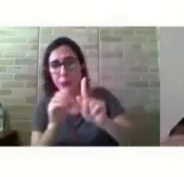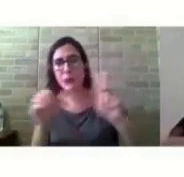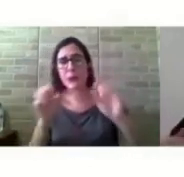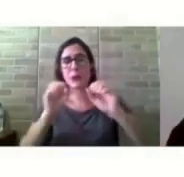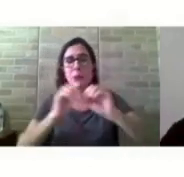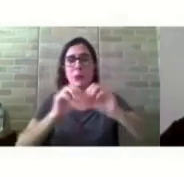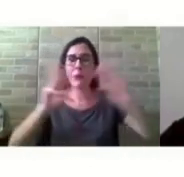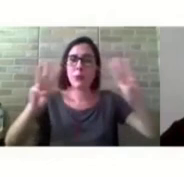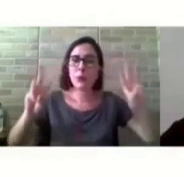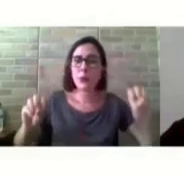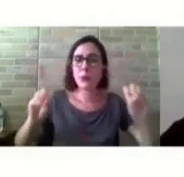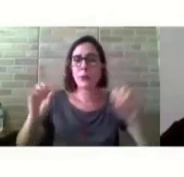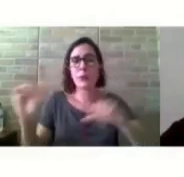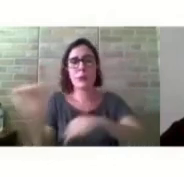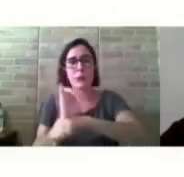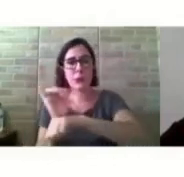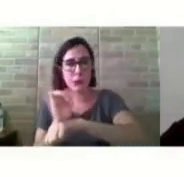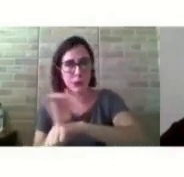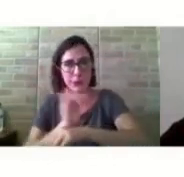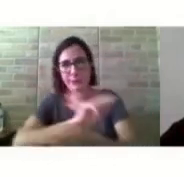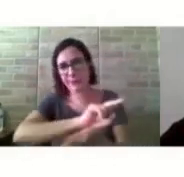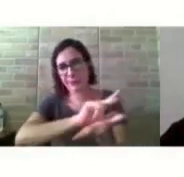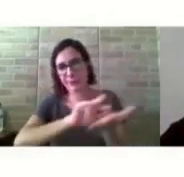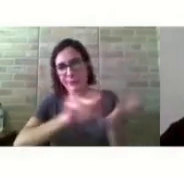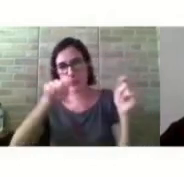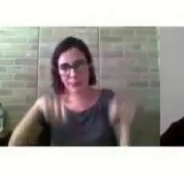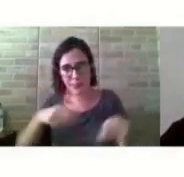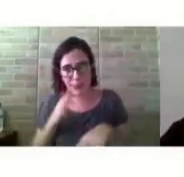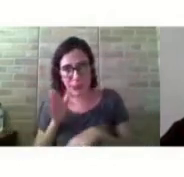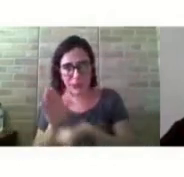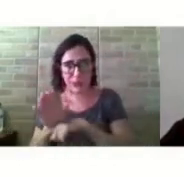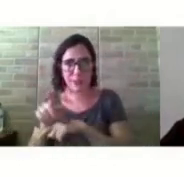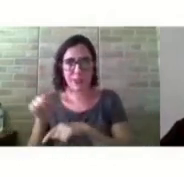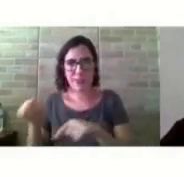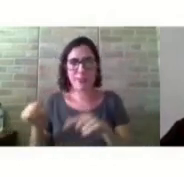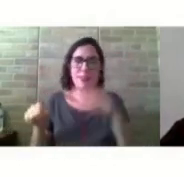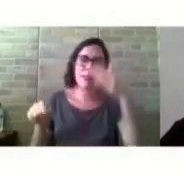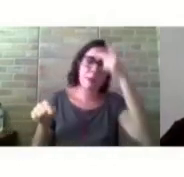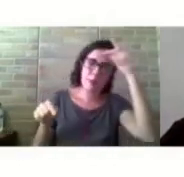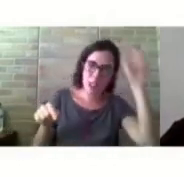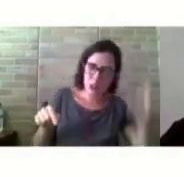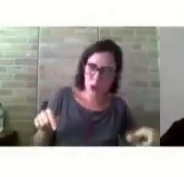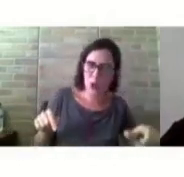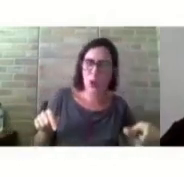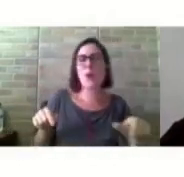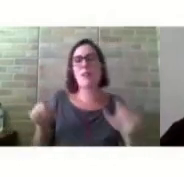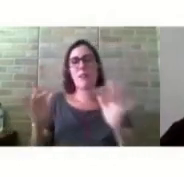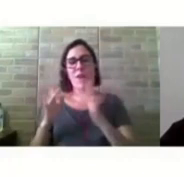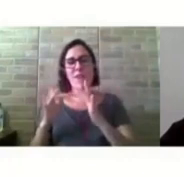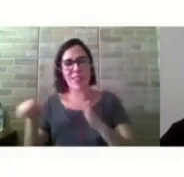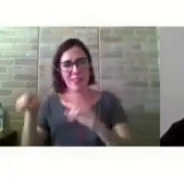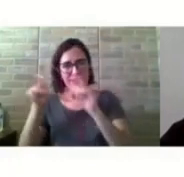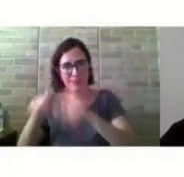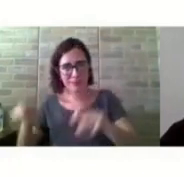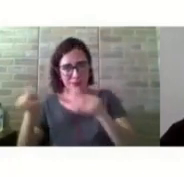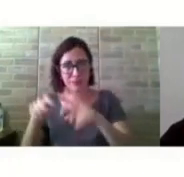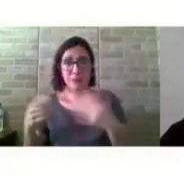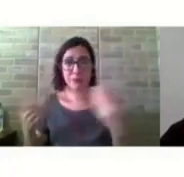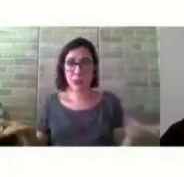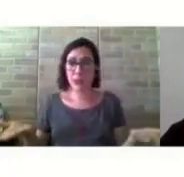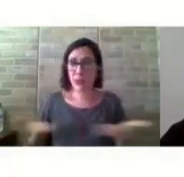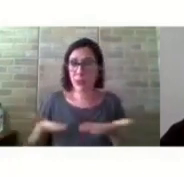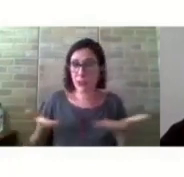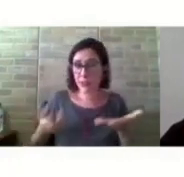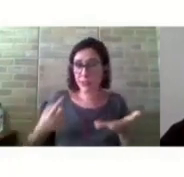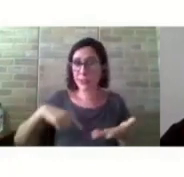vão possibilitar esse contato. E nesse meio que estamos vivendo, de ensino